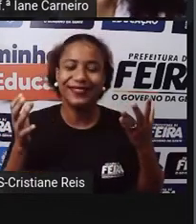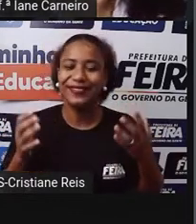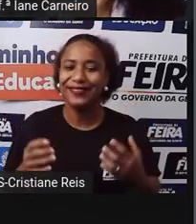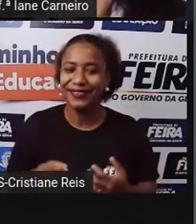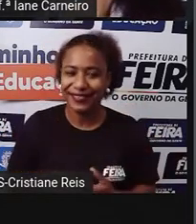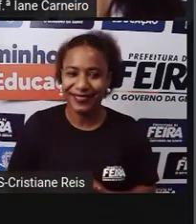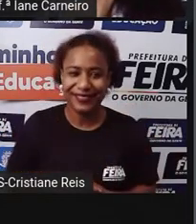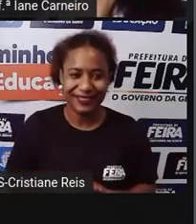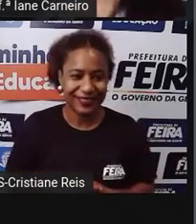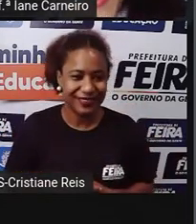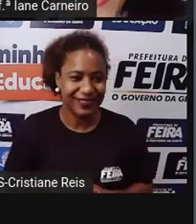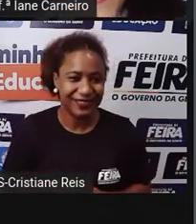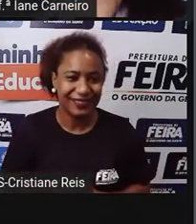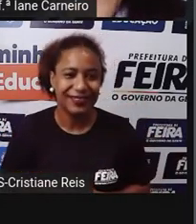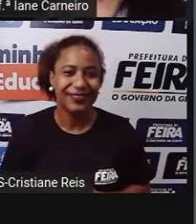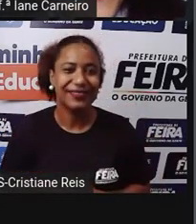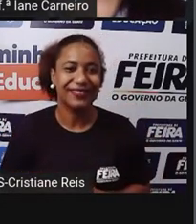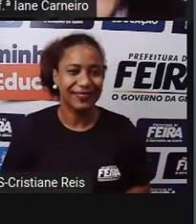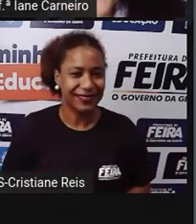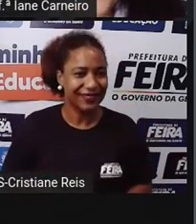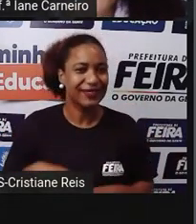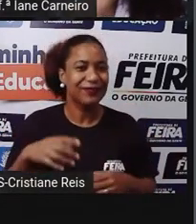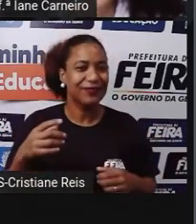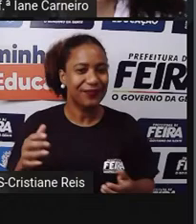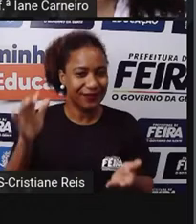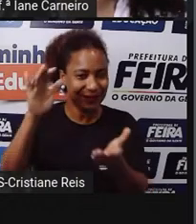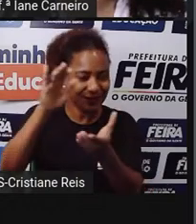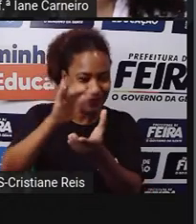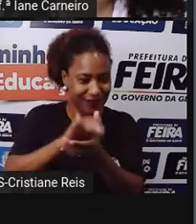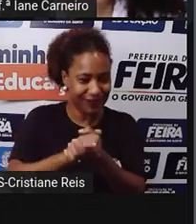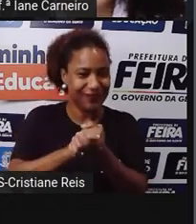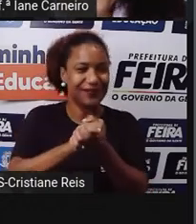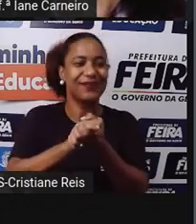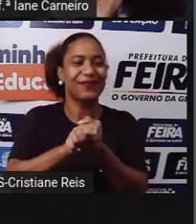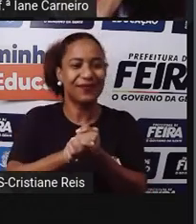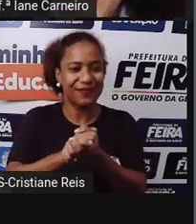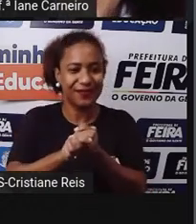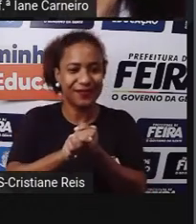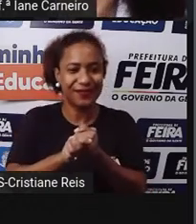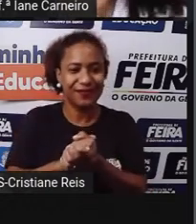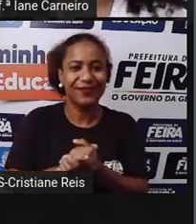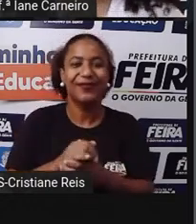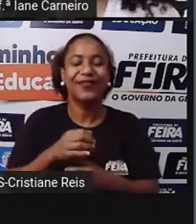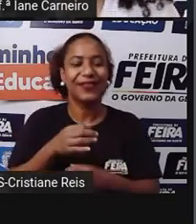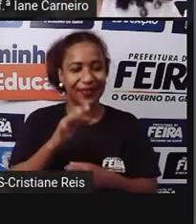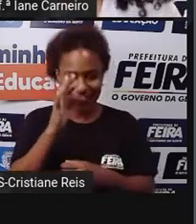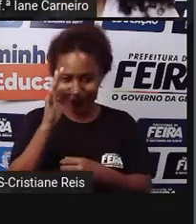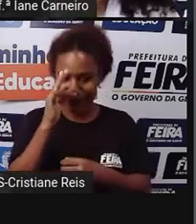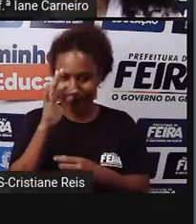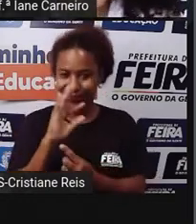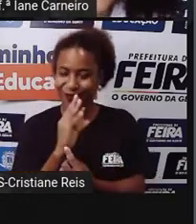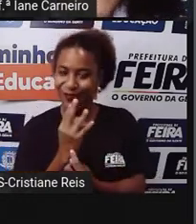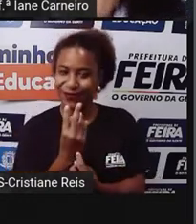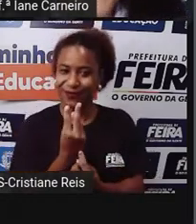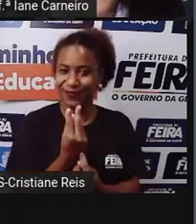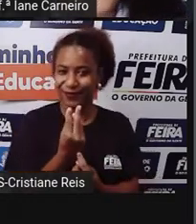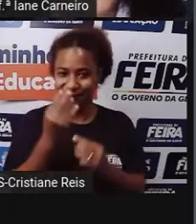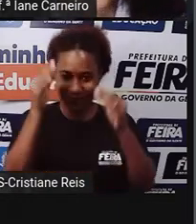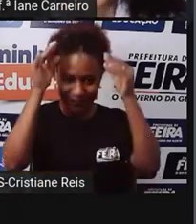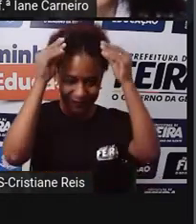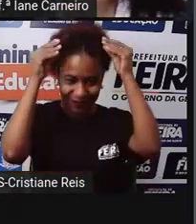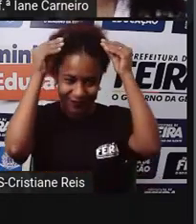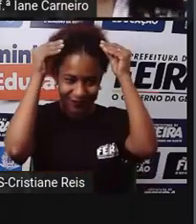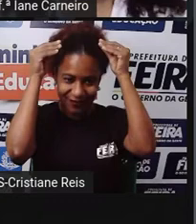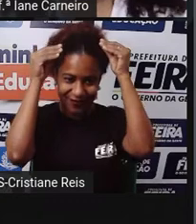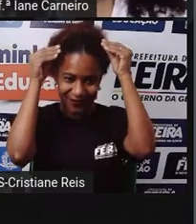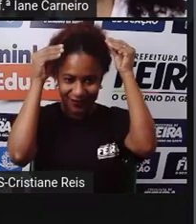Na hora do casamento Dona Baratinha pegou o buquê Ajeitou o véu na cabeça